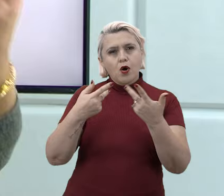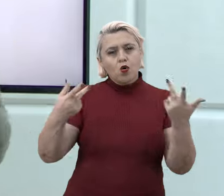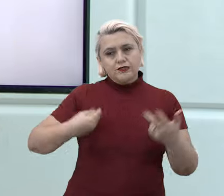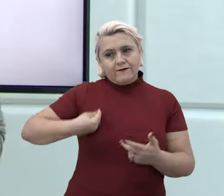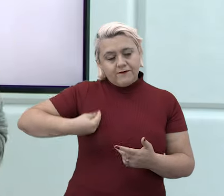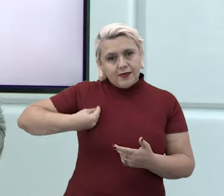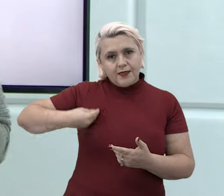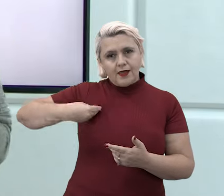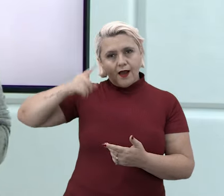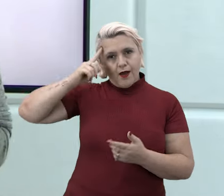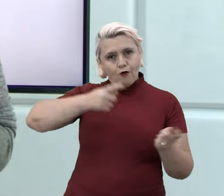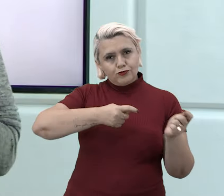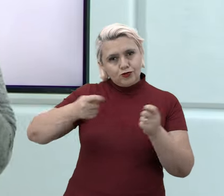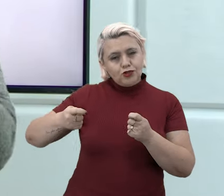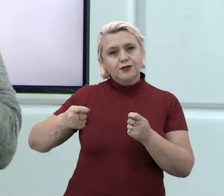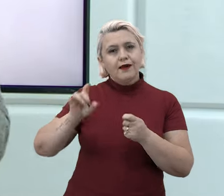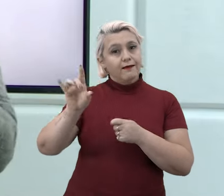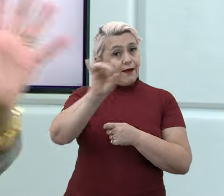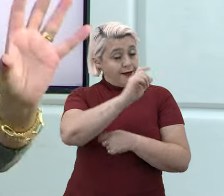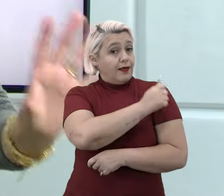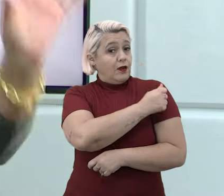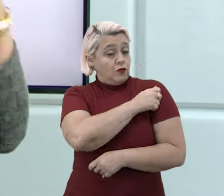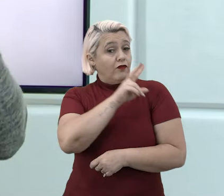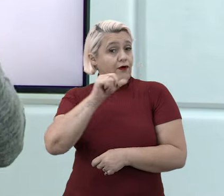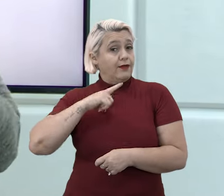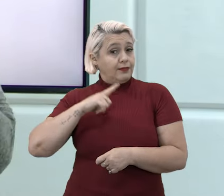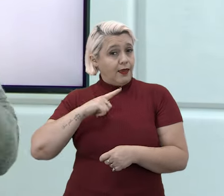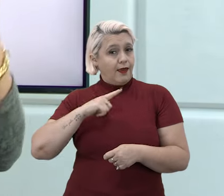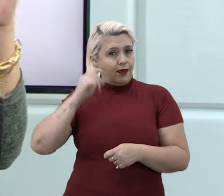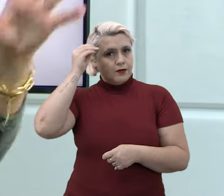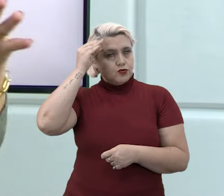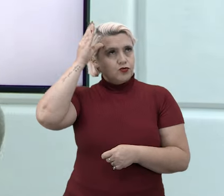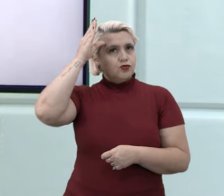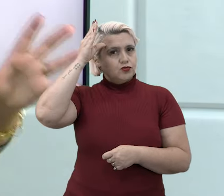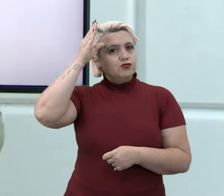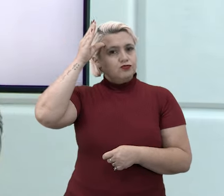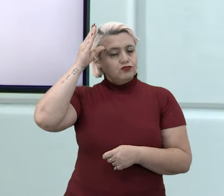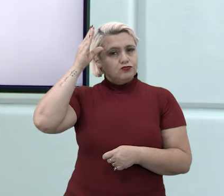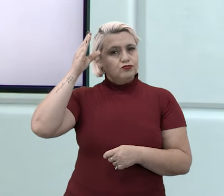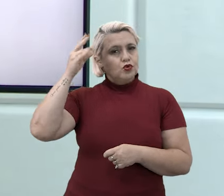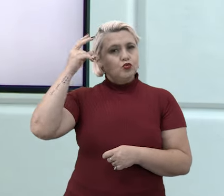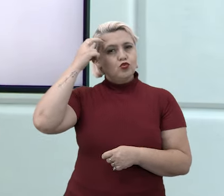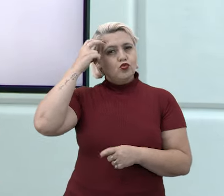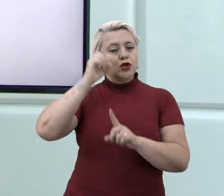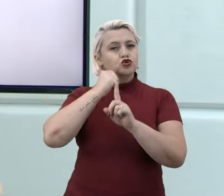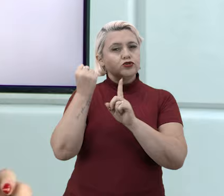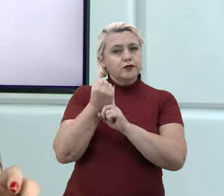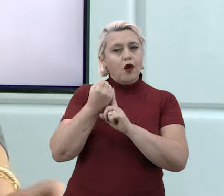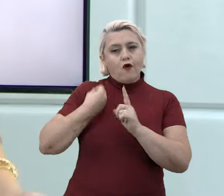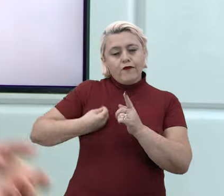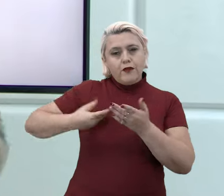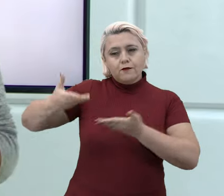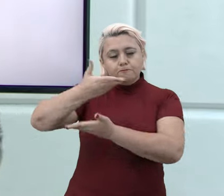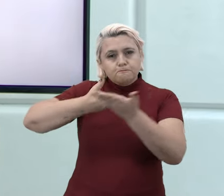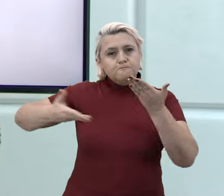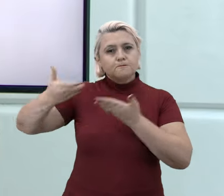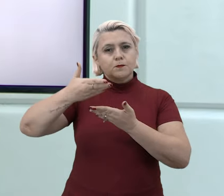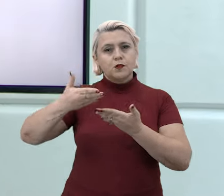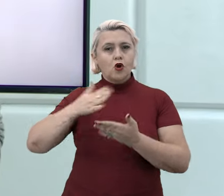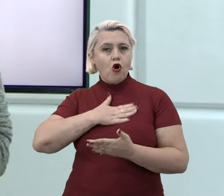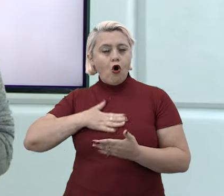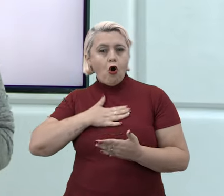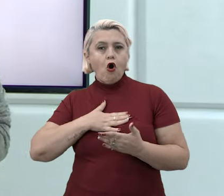vivencia, cada aluno vai ter o seu repertório sociocultural de acordo com o que ele gosta, com